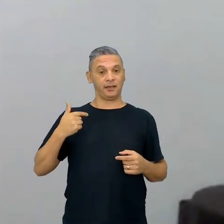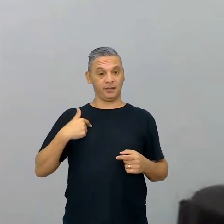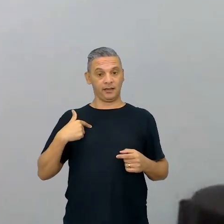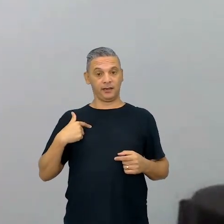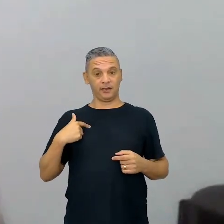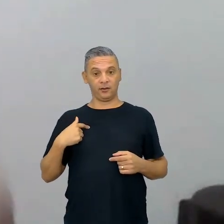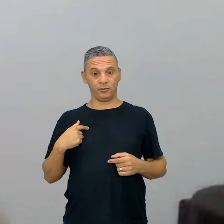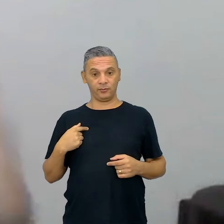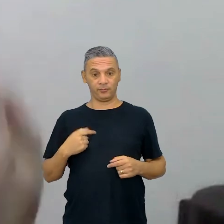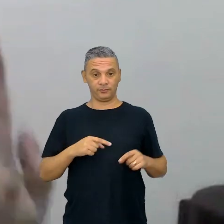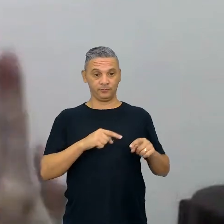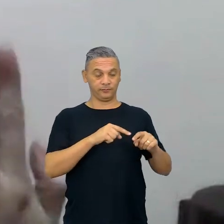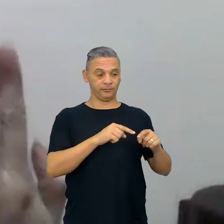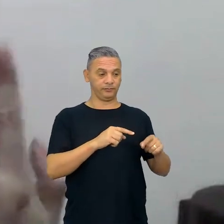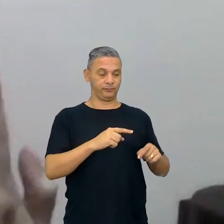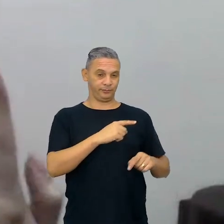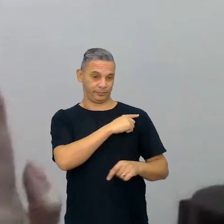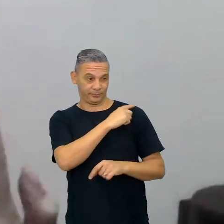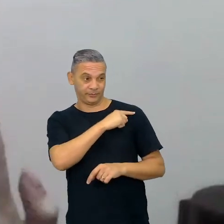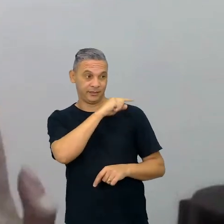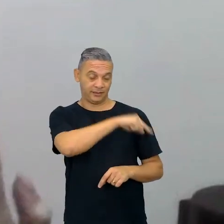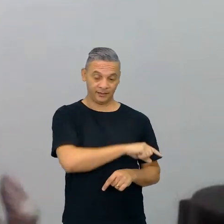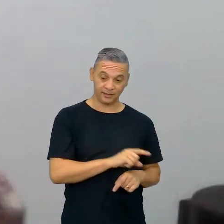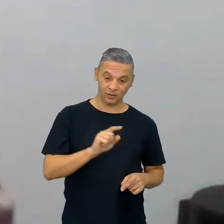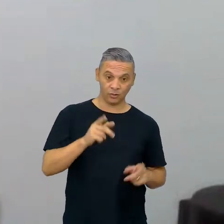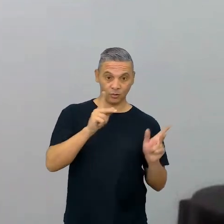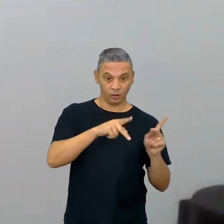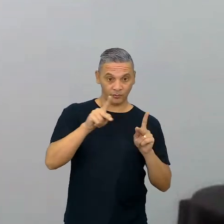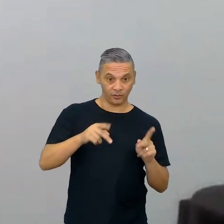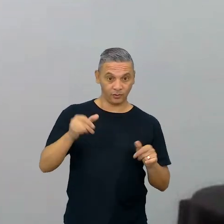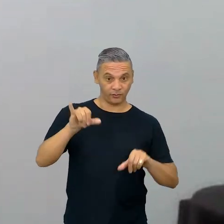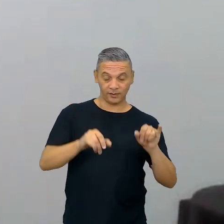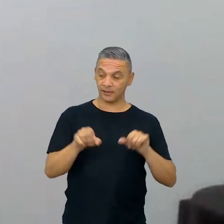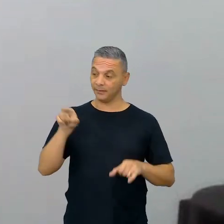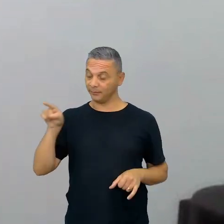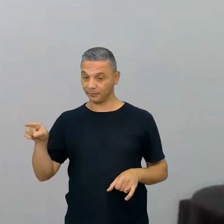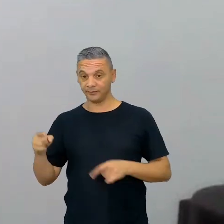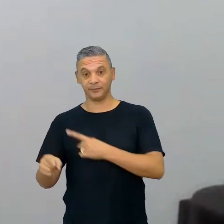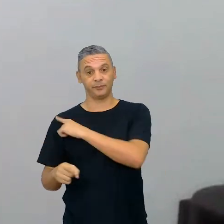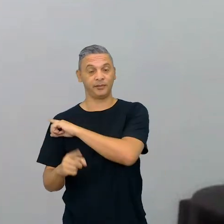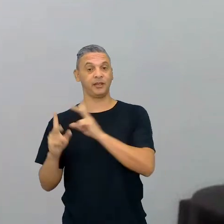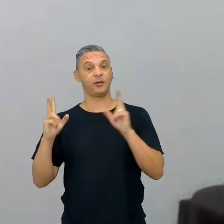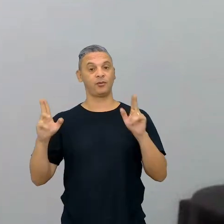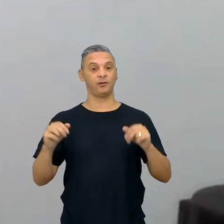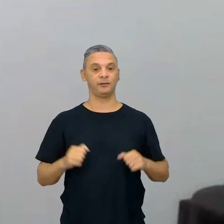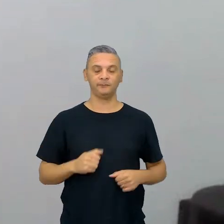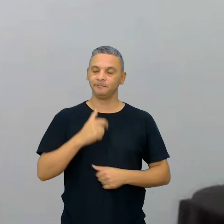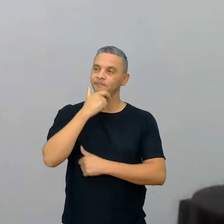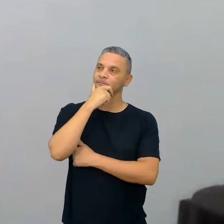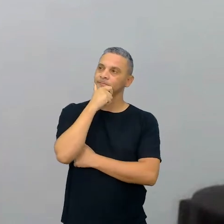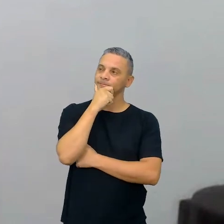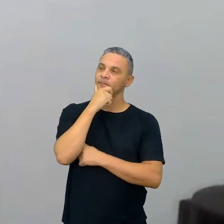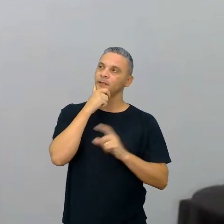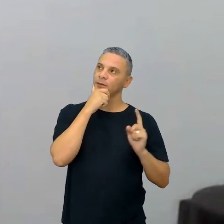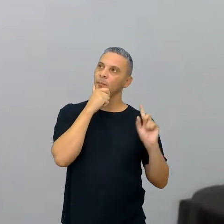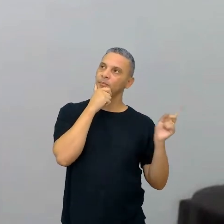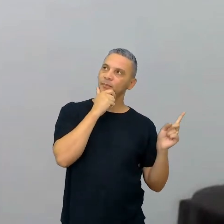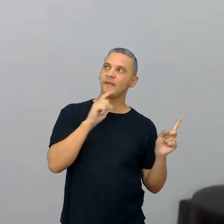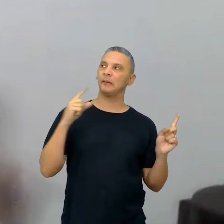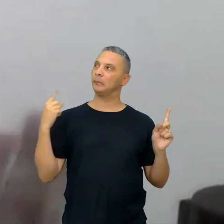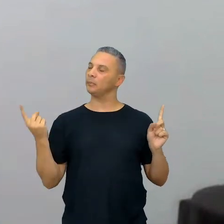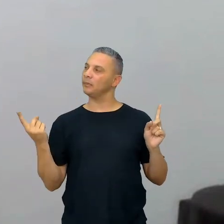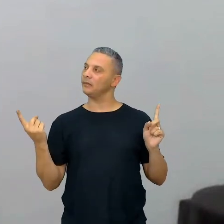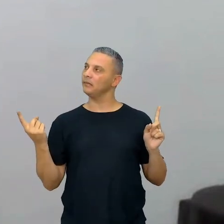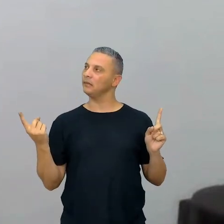uma primeira série, ele está na outra primeira série, e aí o que que eu percebi? Eu falei, nossa, eu estou numa primeira série e ele está na outra